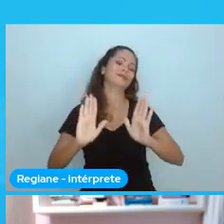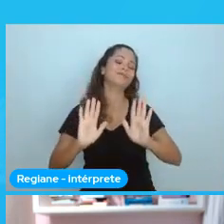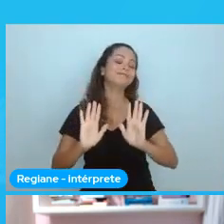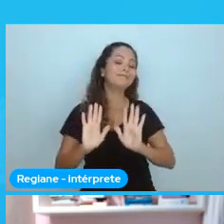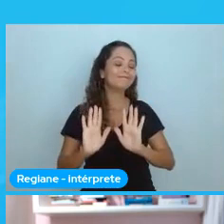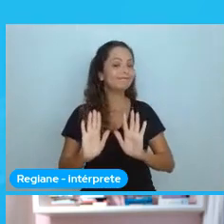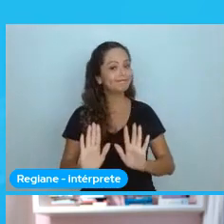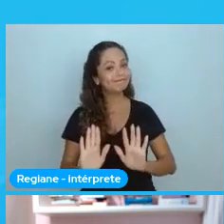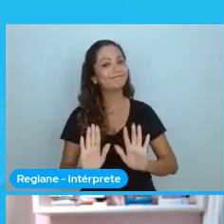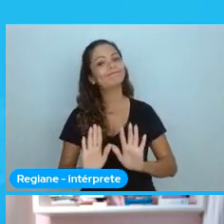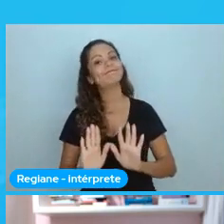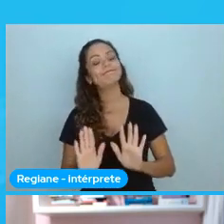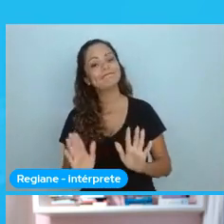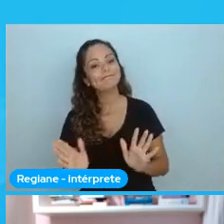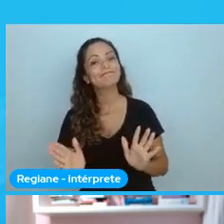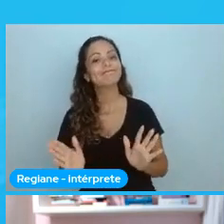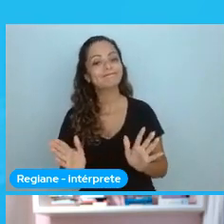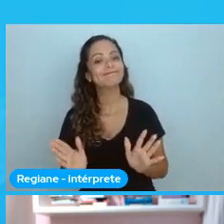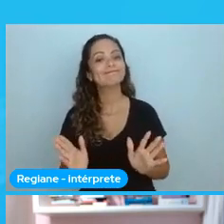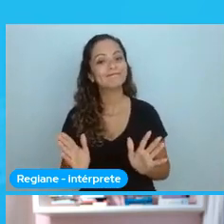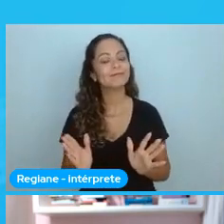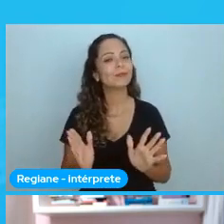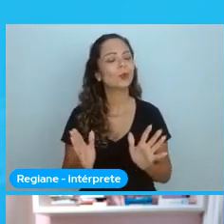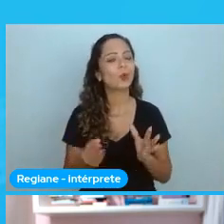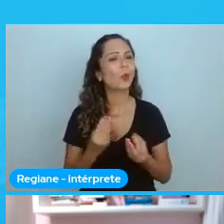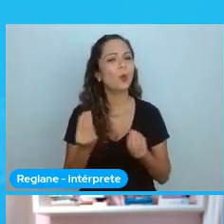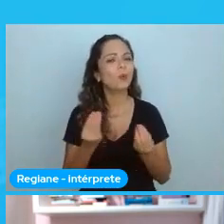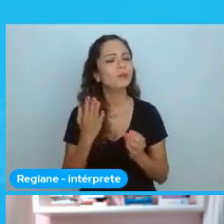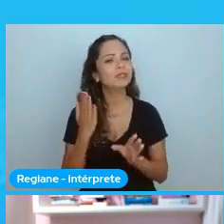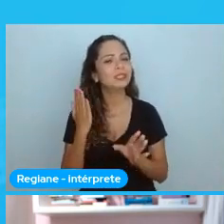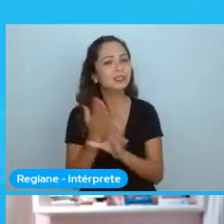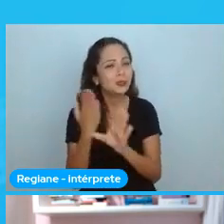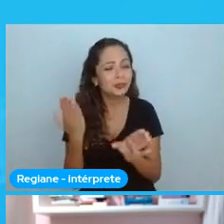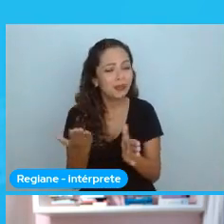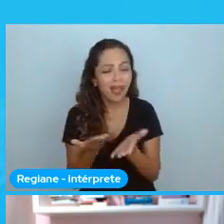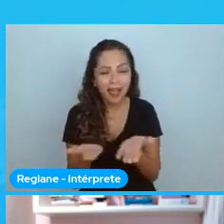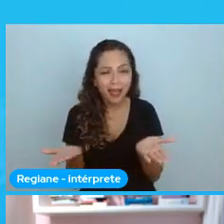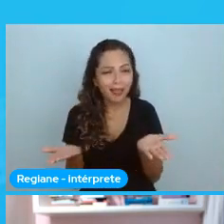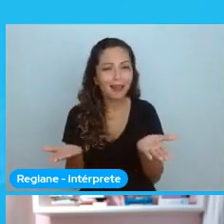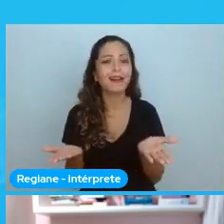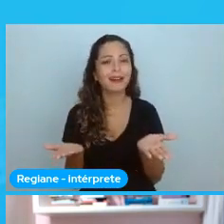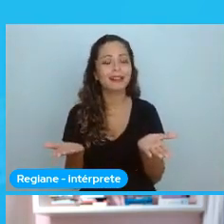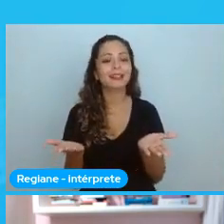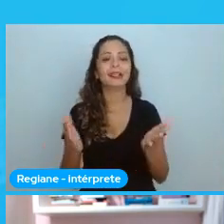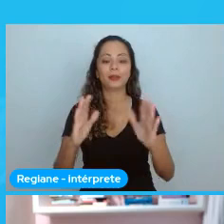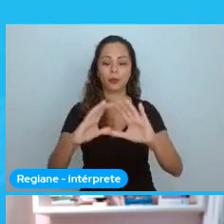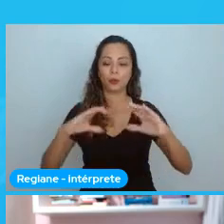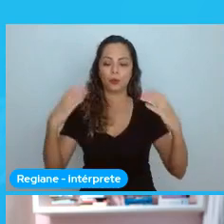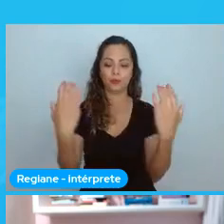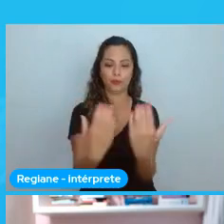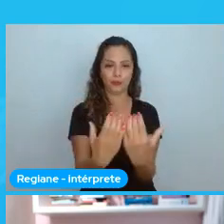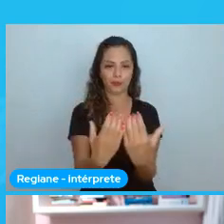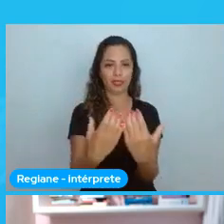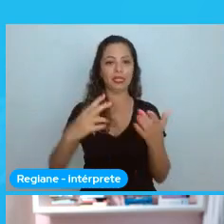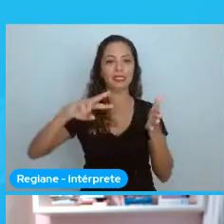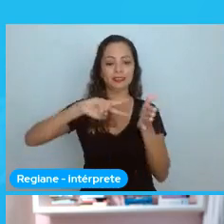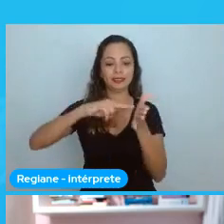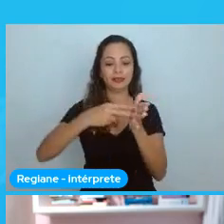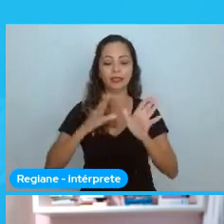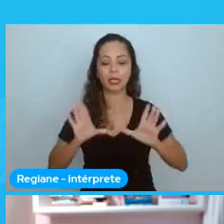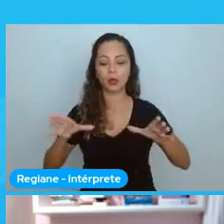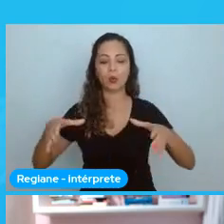Sabe? Como assim você descobriu isso, né? É que comunidade é coletiva. Ela não